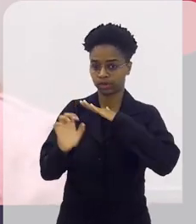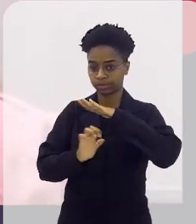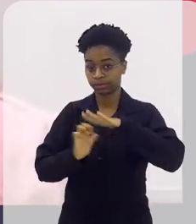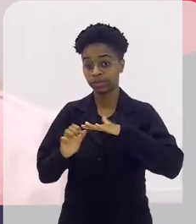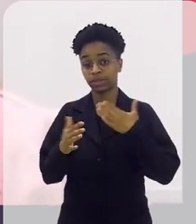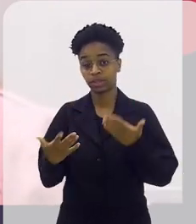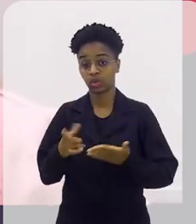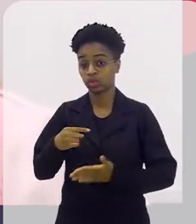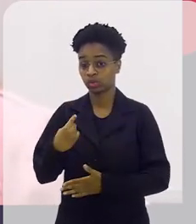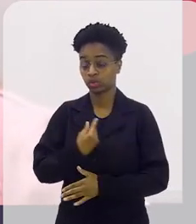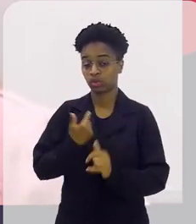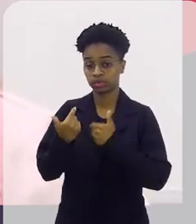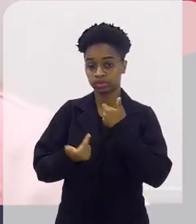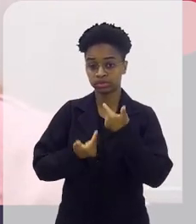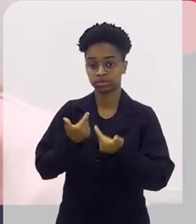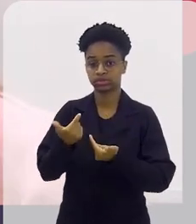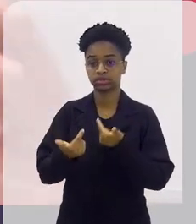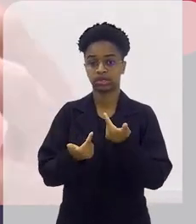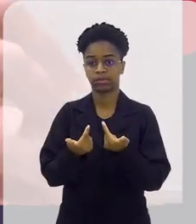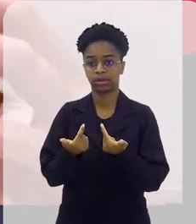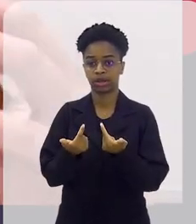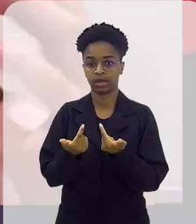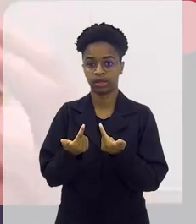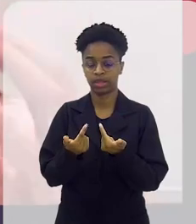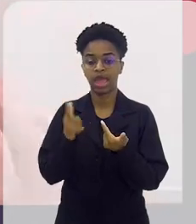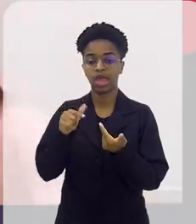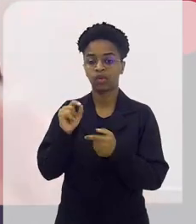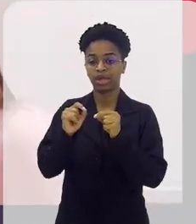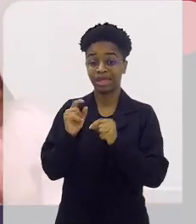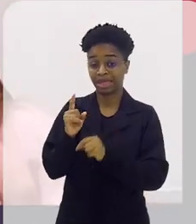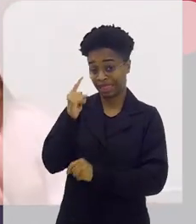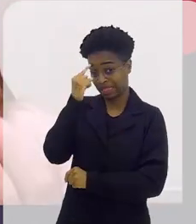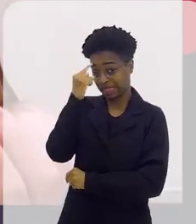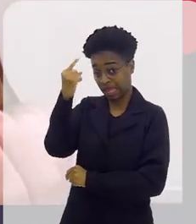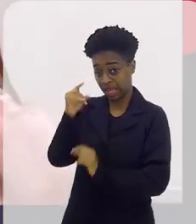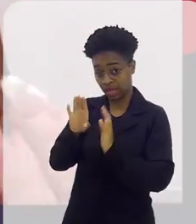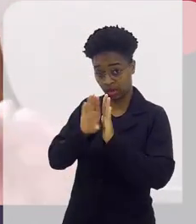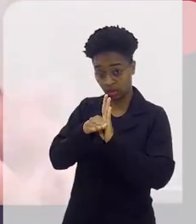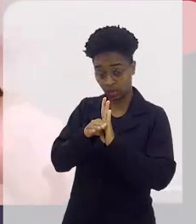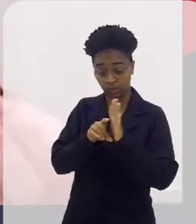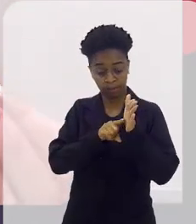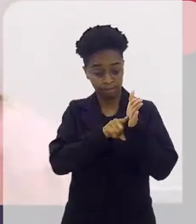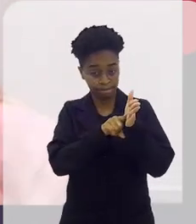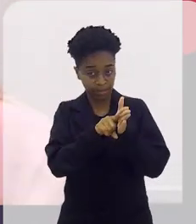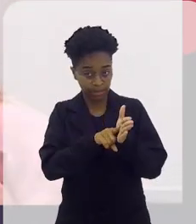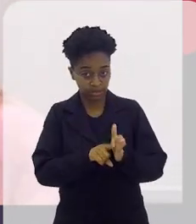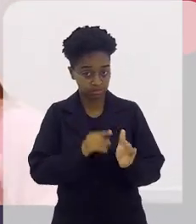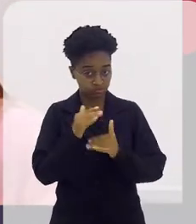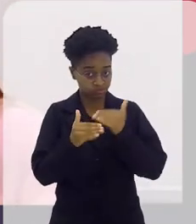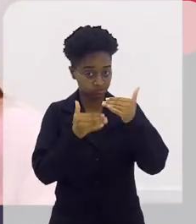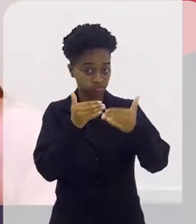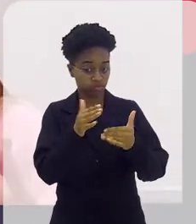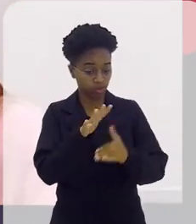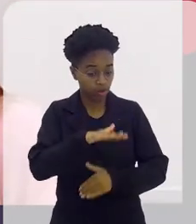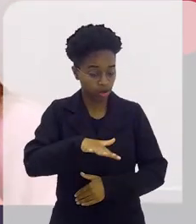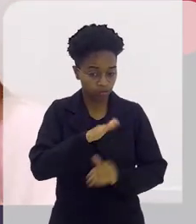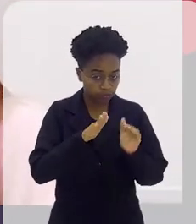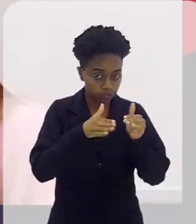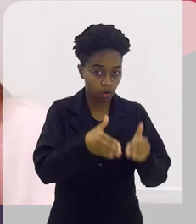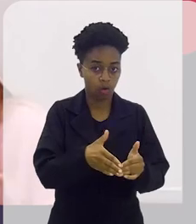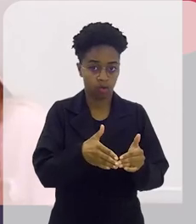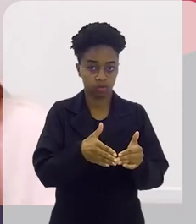o nosso trabalho é pegar uma ideia de conceito, fazer uma pesquisa de desenvolvimento em cima disso,